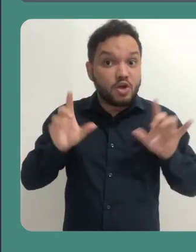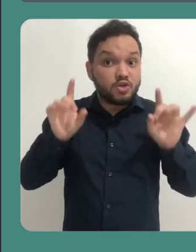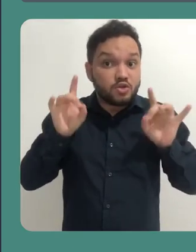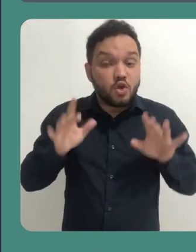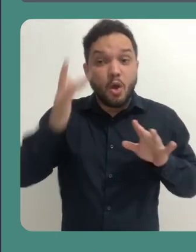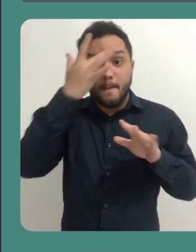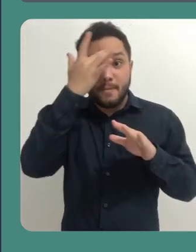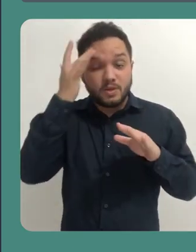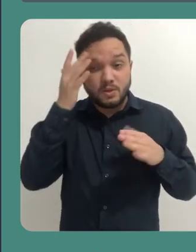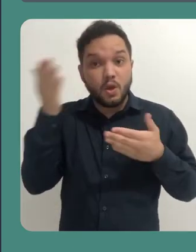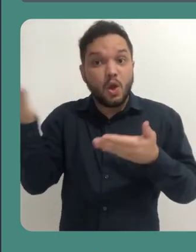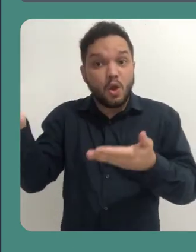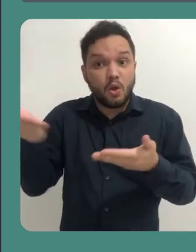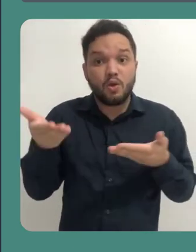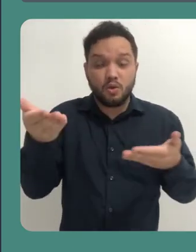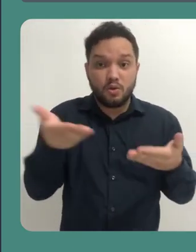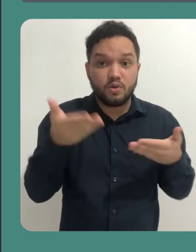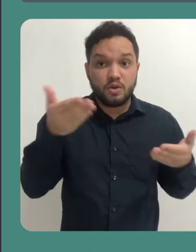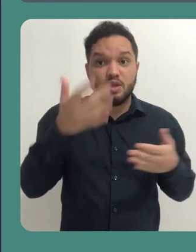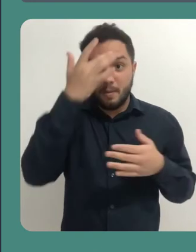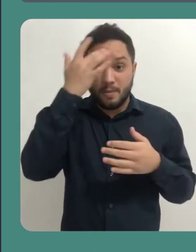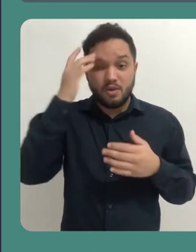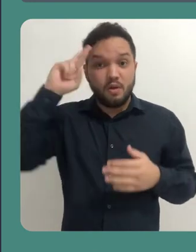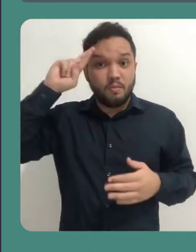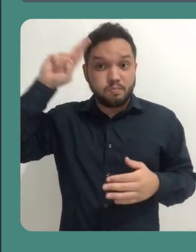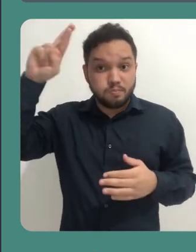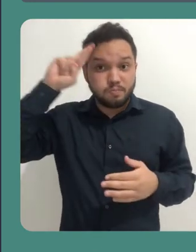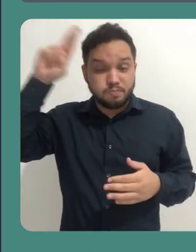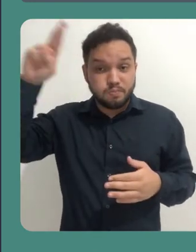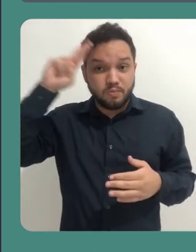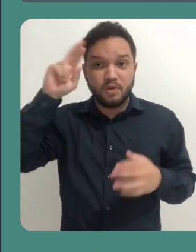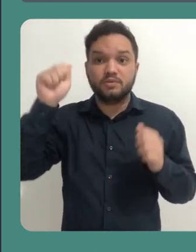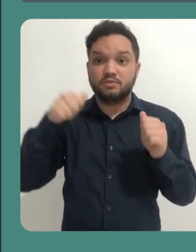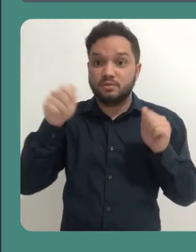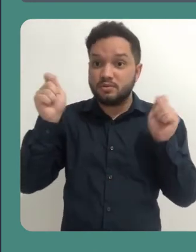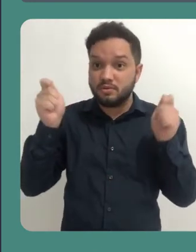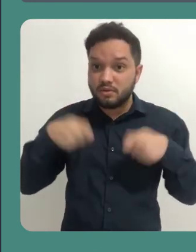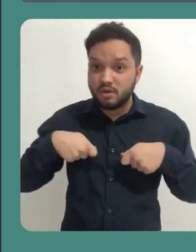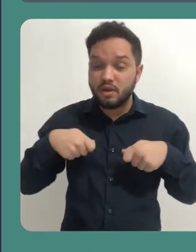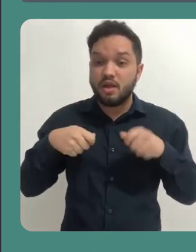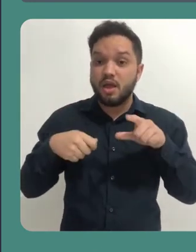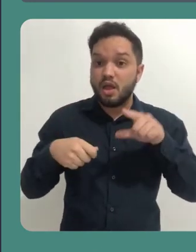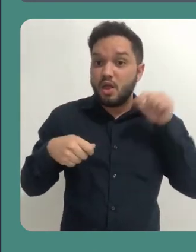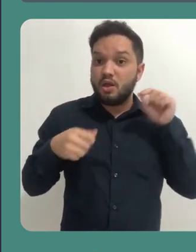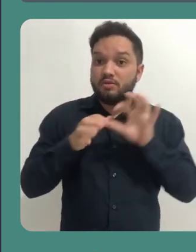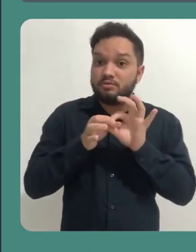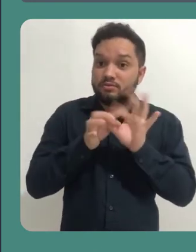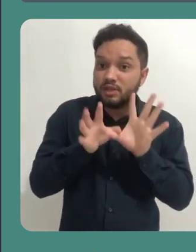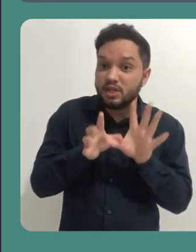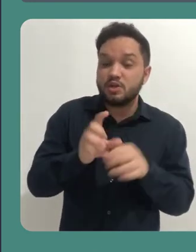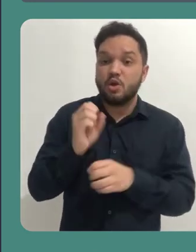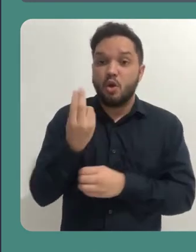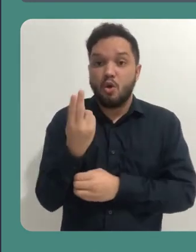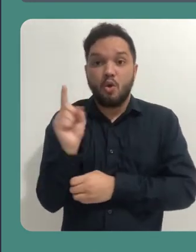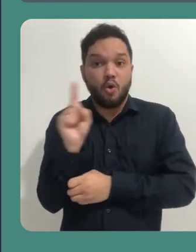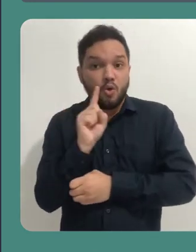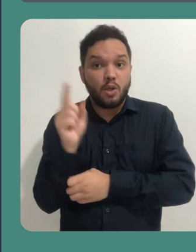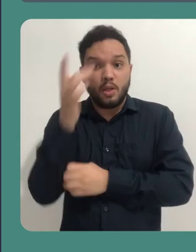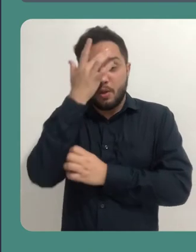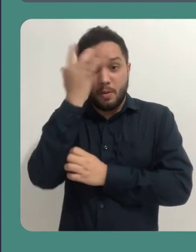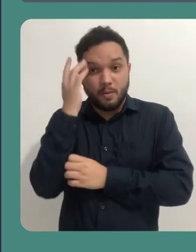a opção de escolher permitir ou não permitir o ingresso desse convidado.